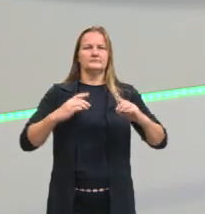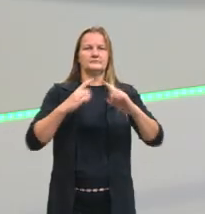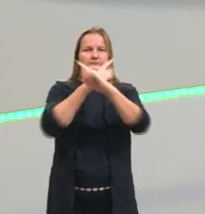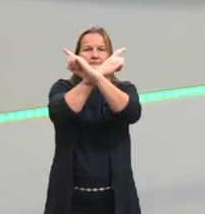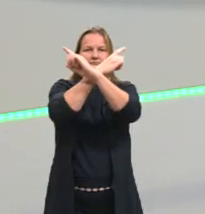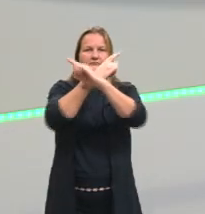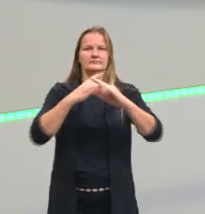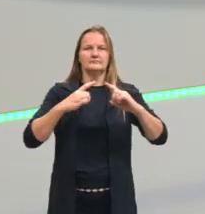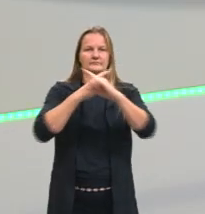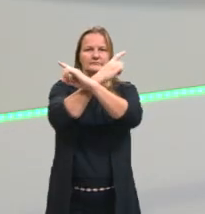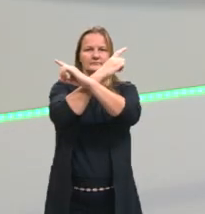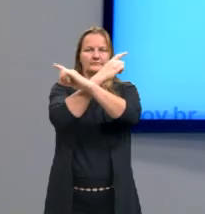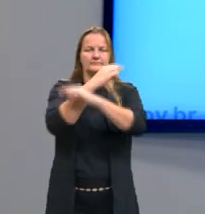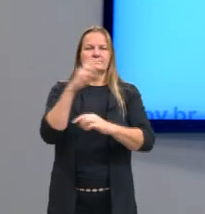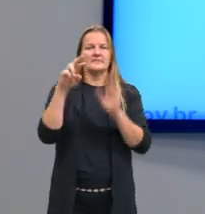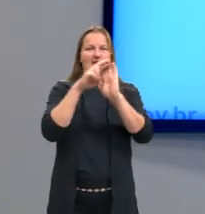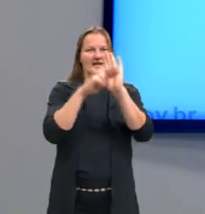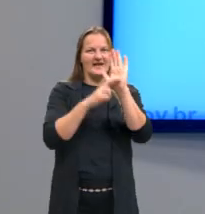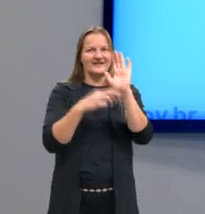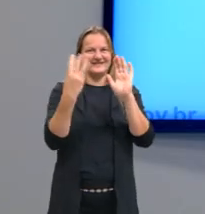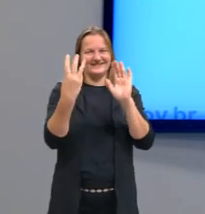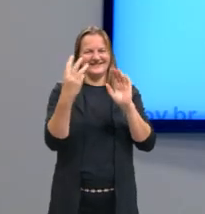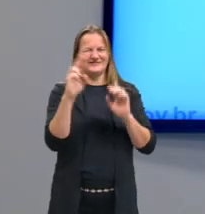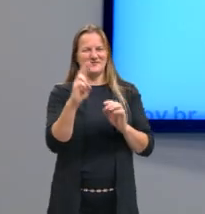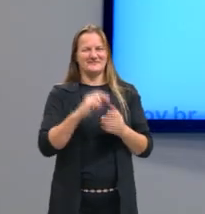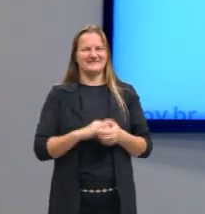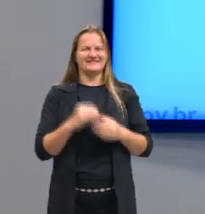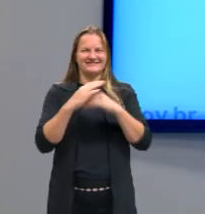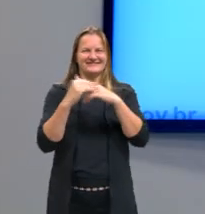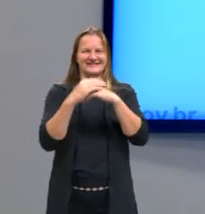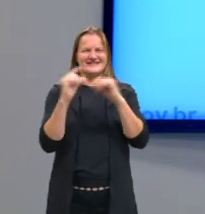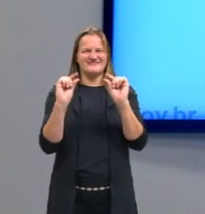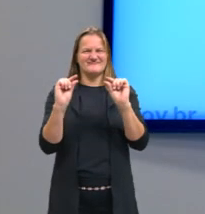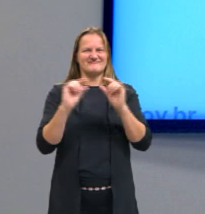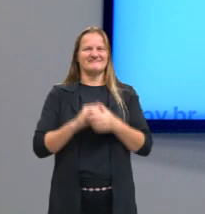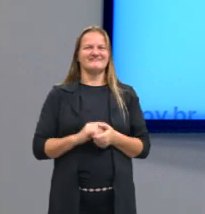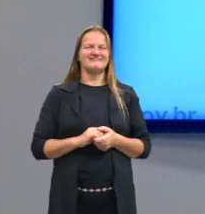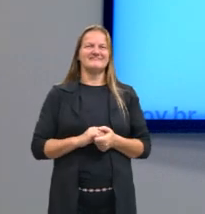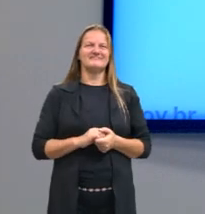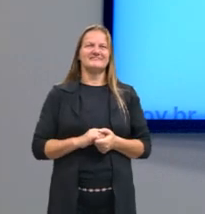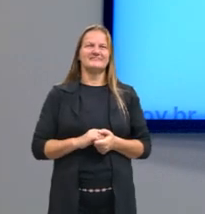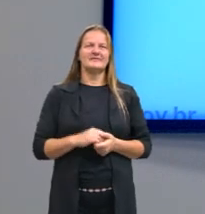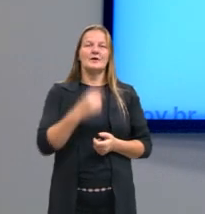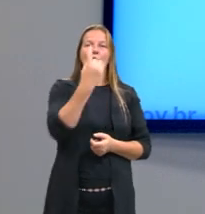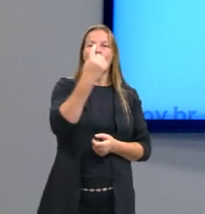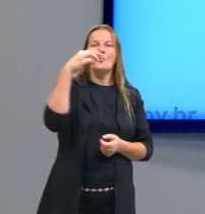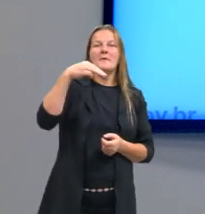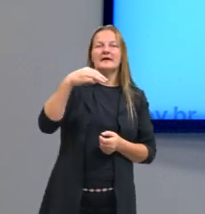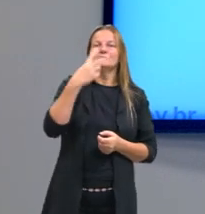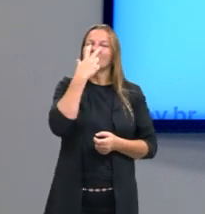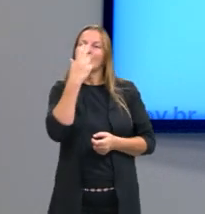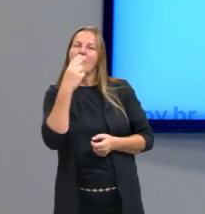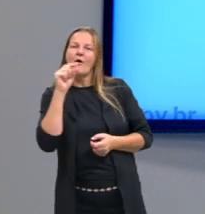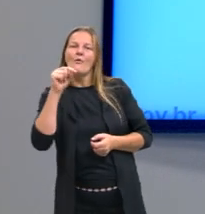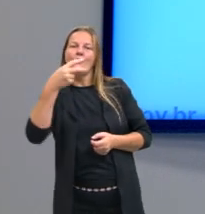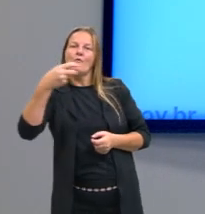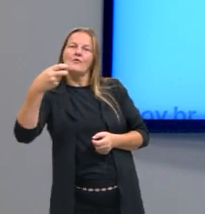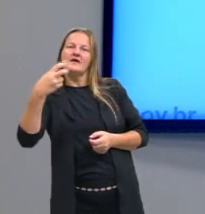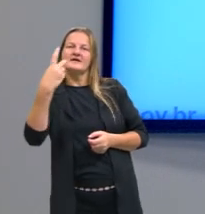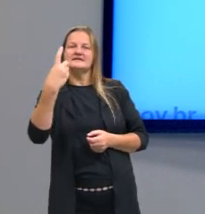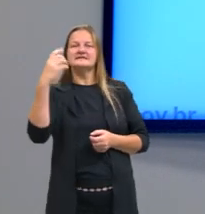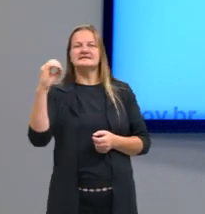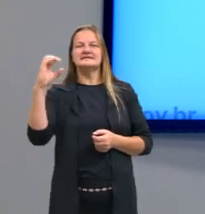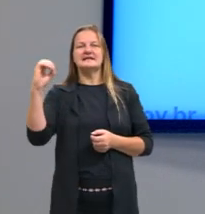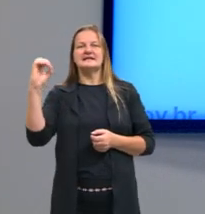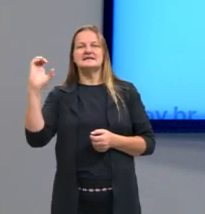gente vai, então, sempre relacionar 1 metro é igual a 100 centímetros. Aqui embaixo a gente vai colocar, então,